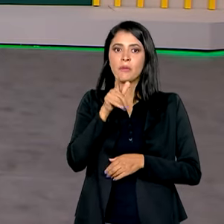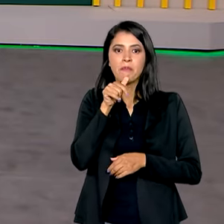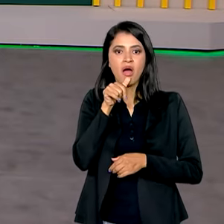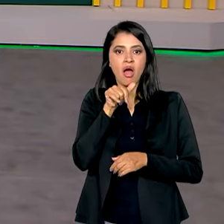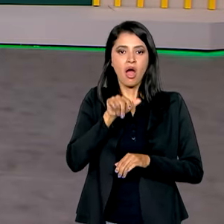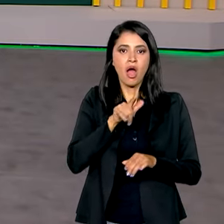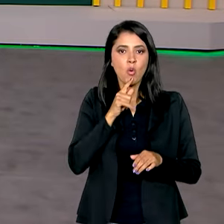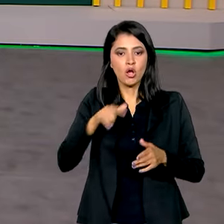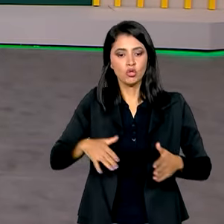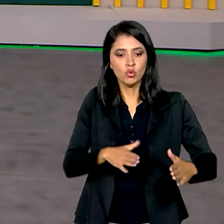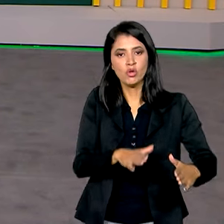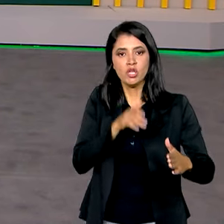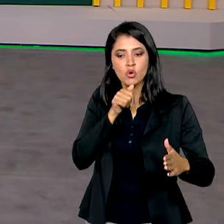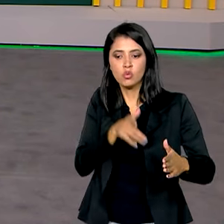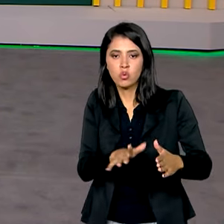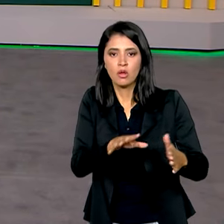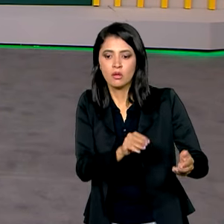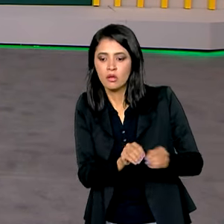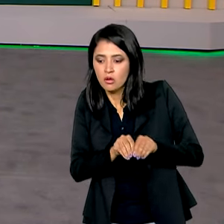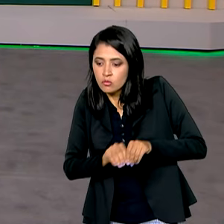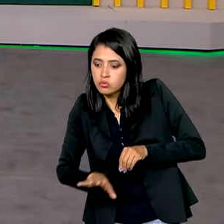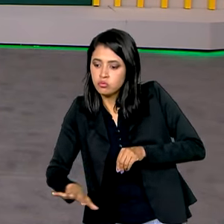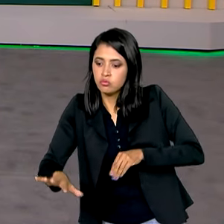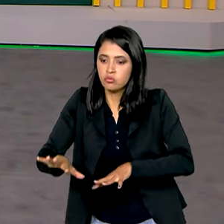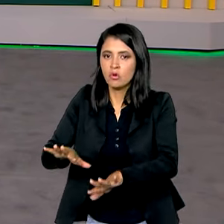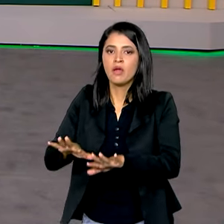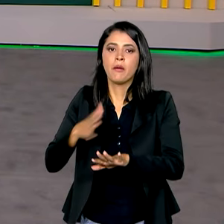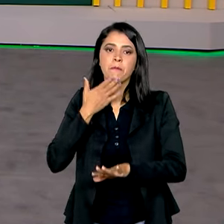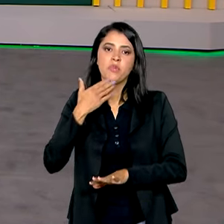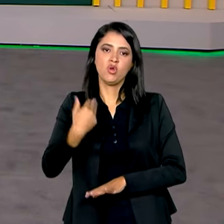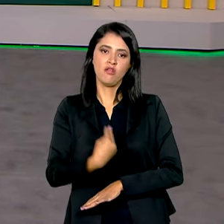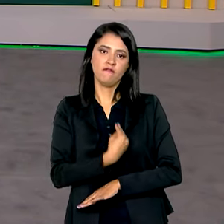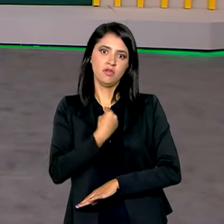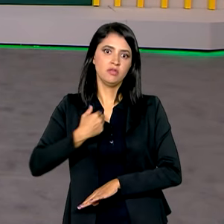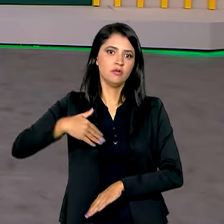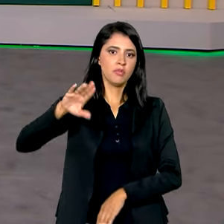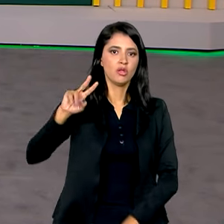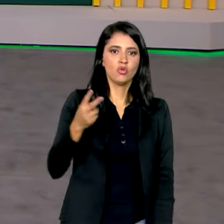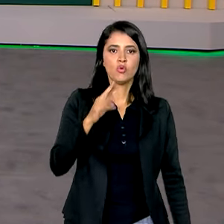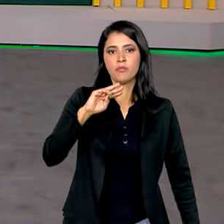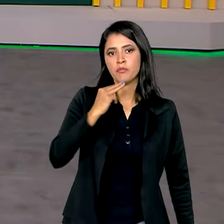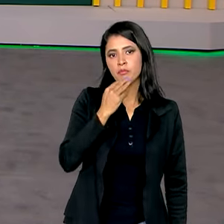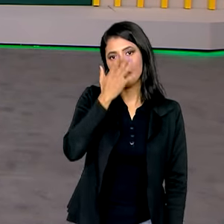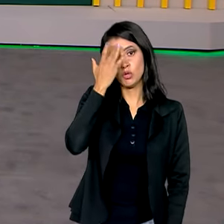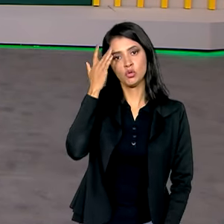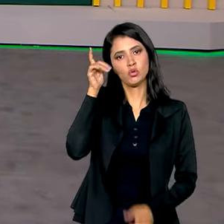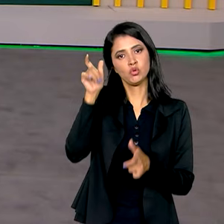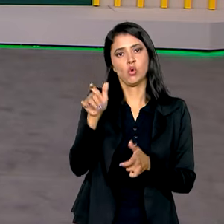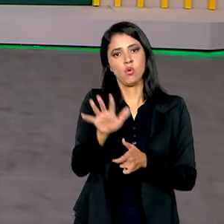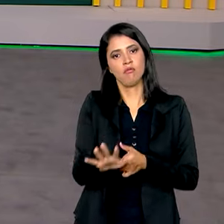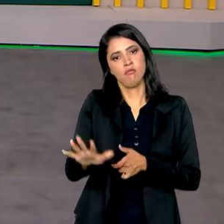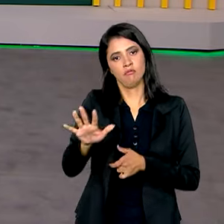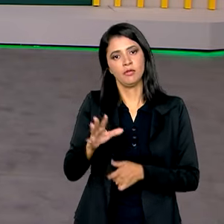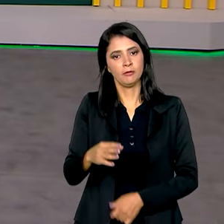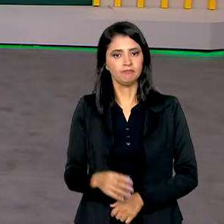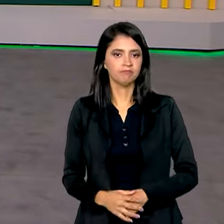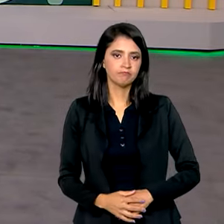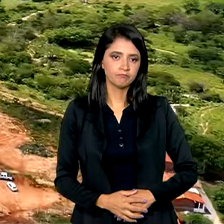coletada no Rio São Francisco e que deve mudar a vida de mais de 2 milhões de habitantes na região.